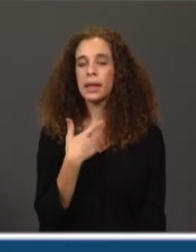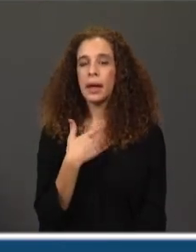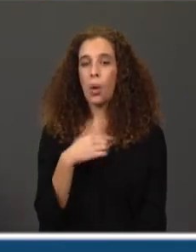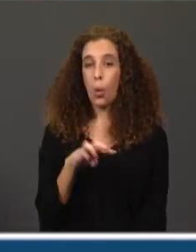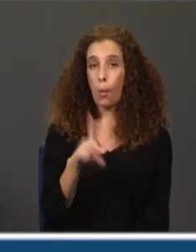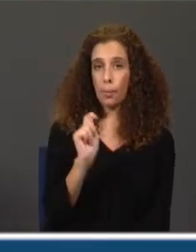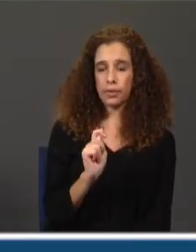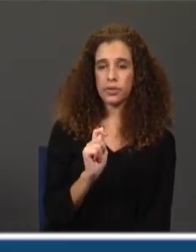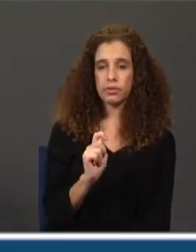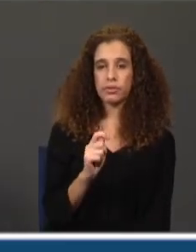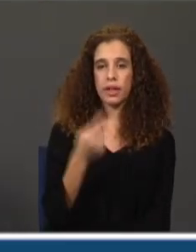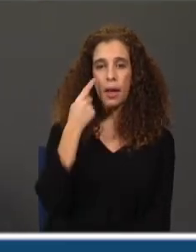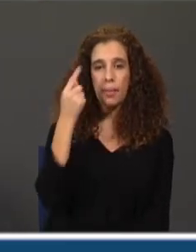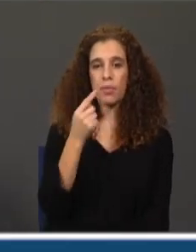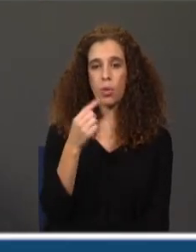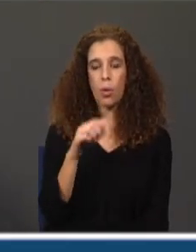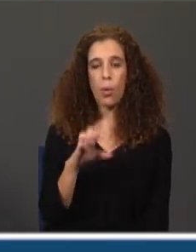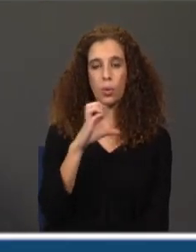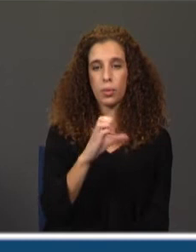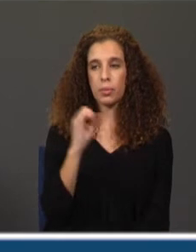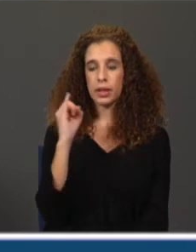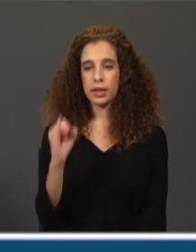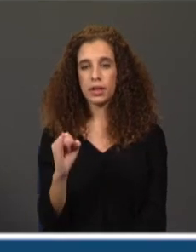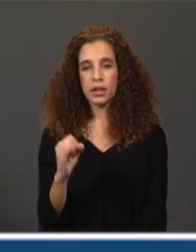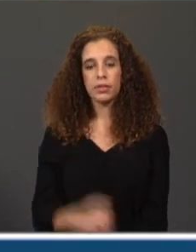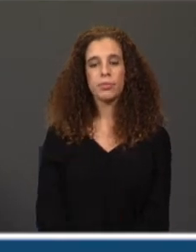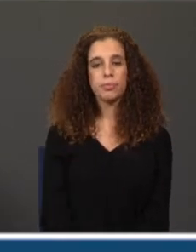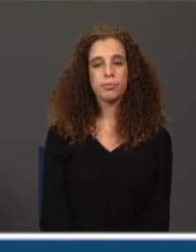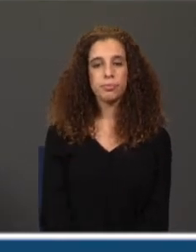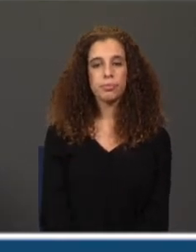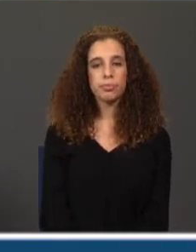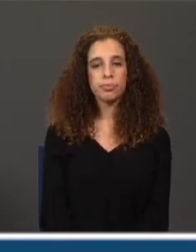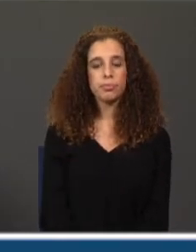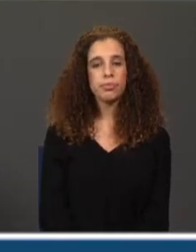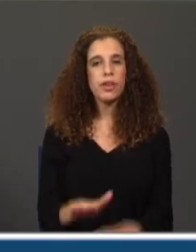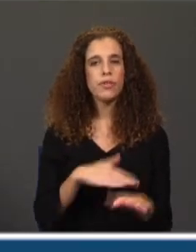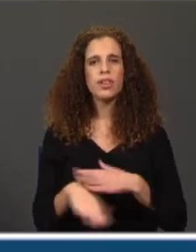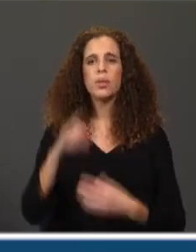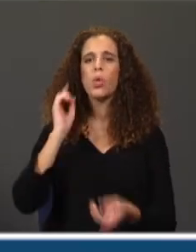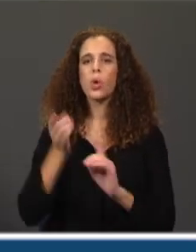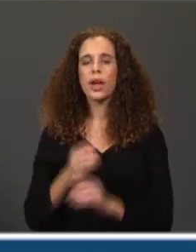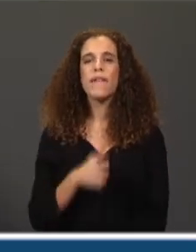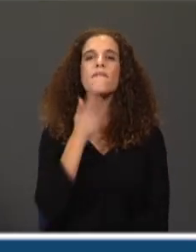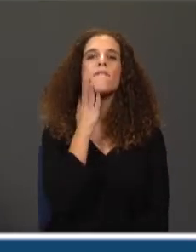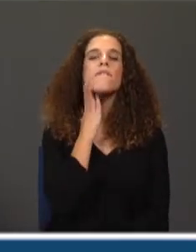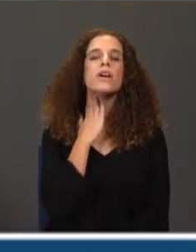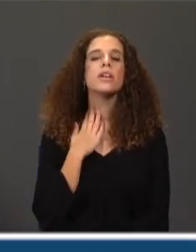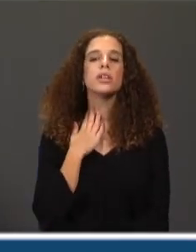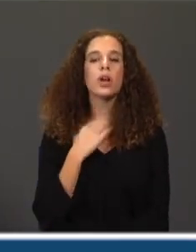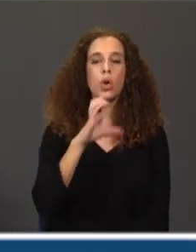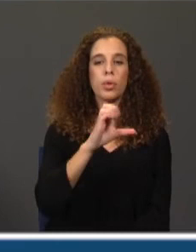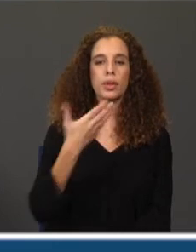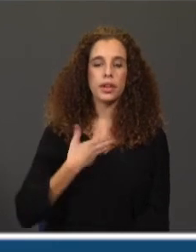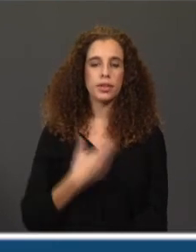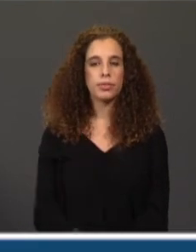está a representar o complemento indireto, a desempenhar a função de complemento indireto. E fazia-me o quê? Uma festa no pescoço, complemento